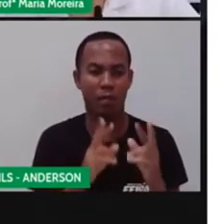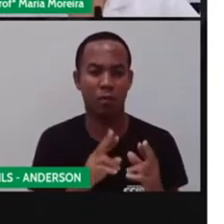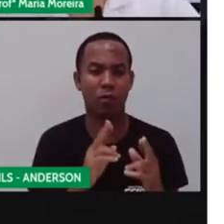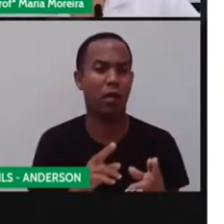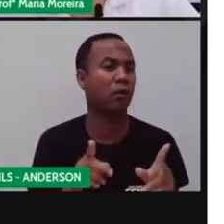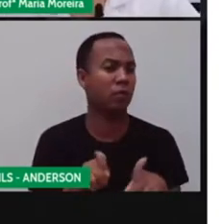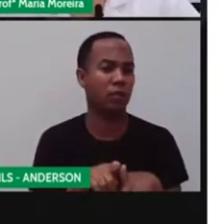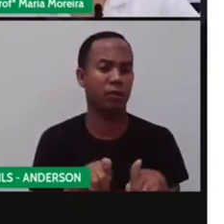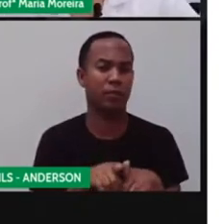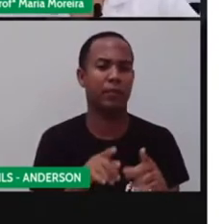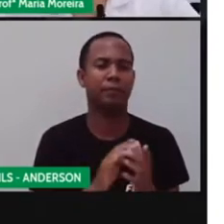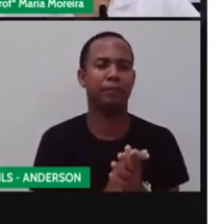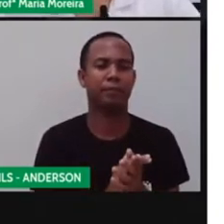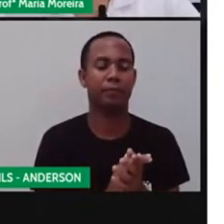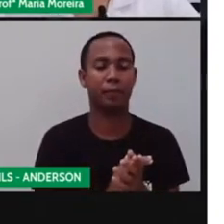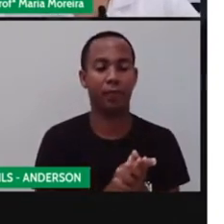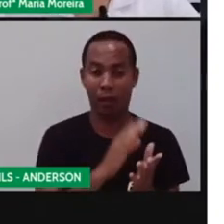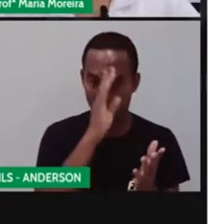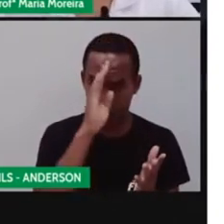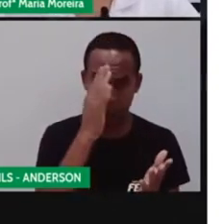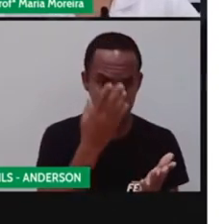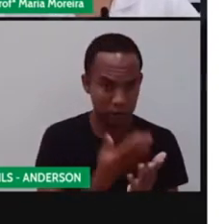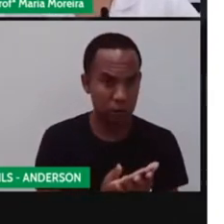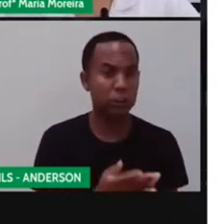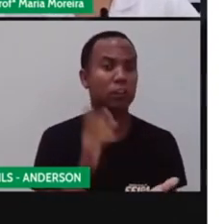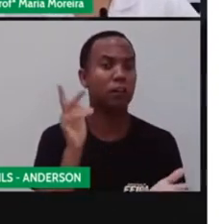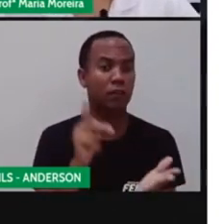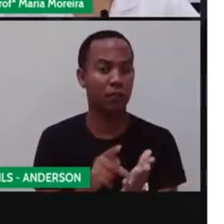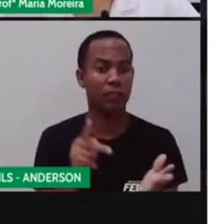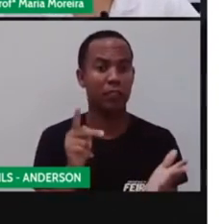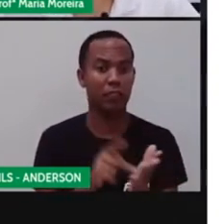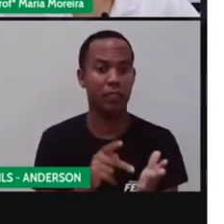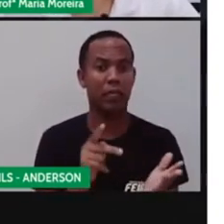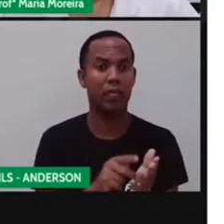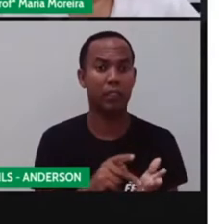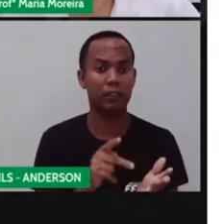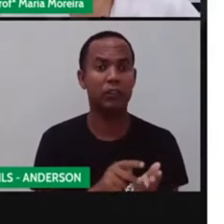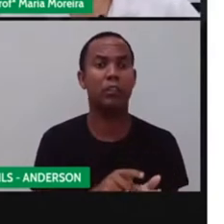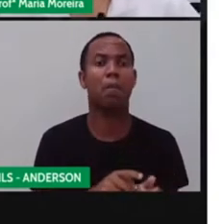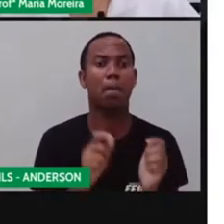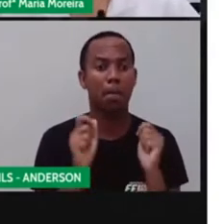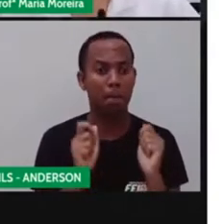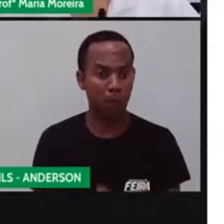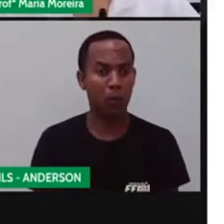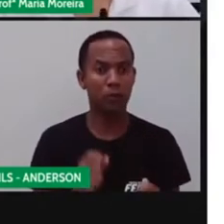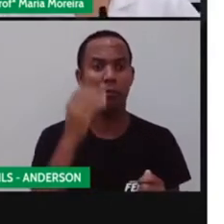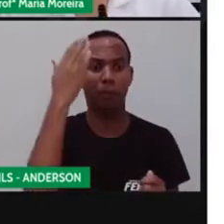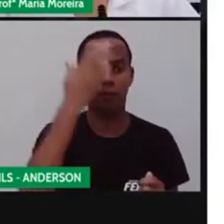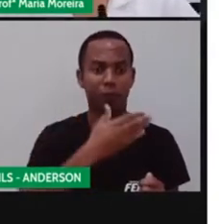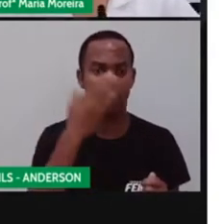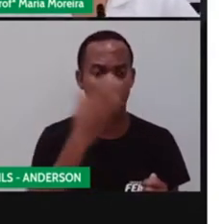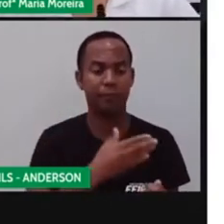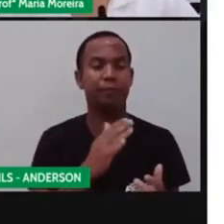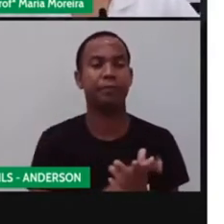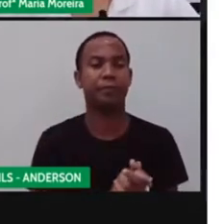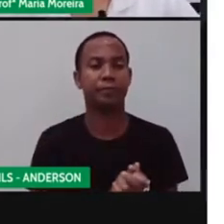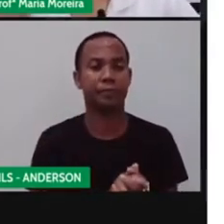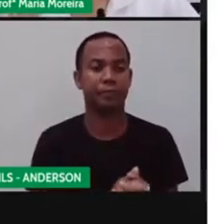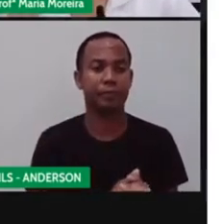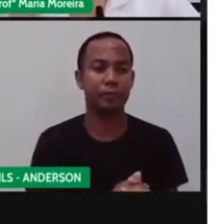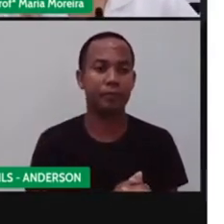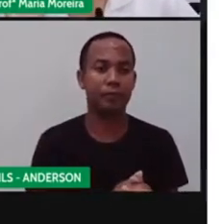acredita nisso? Pois é. Acredite, porque é verdade. É fato. E eu posso provar. Pois é.